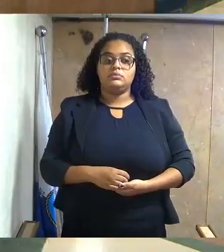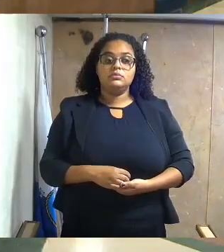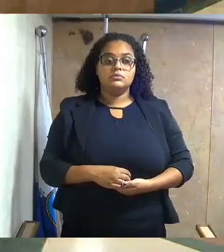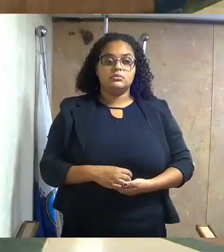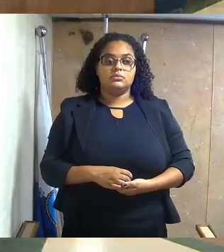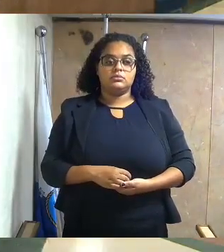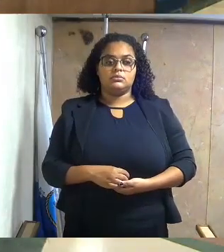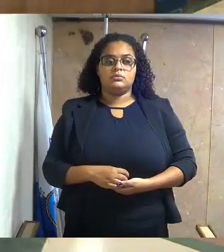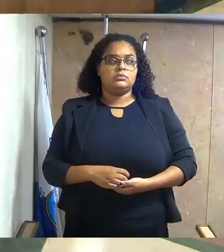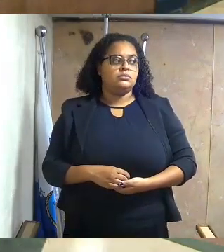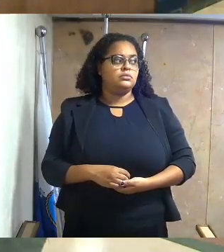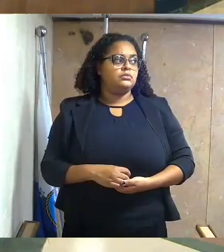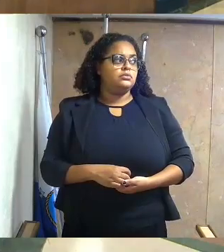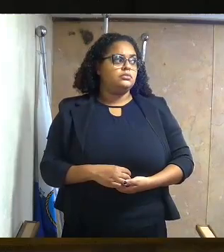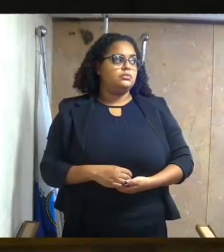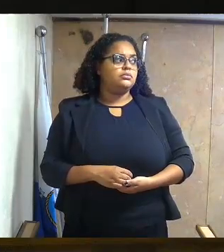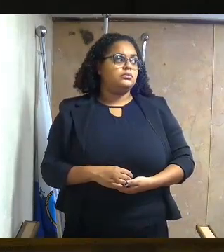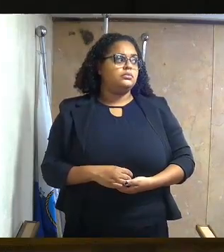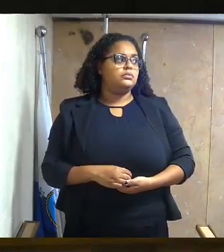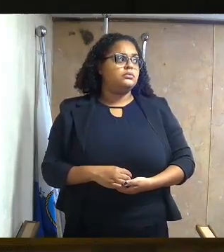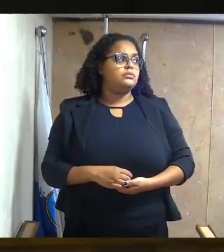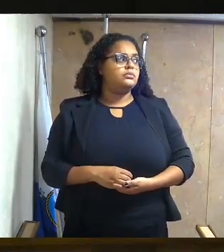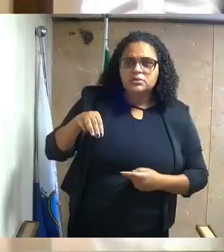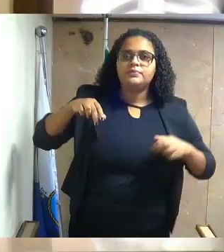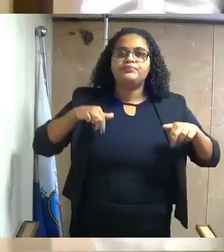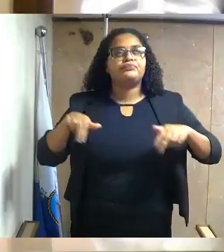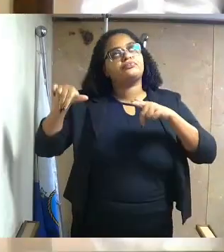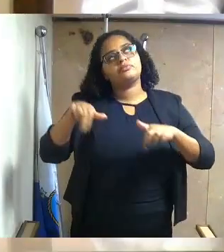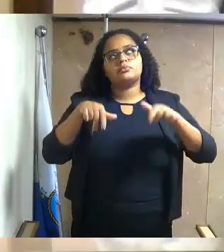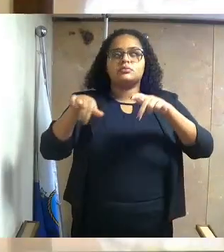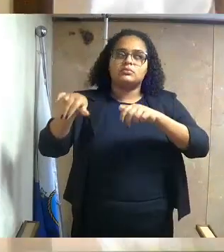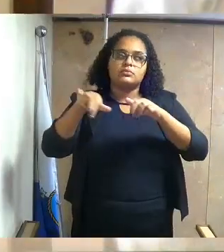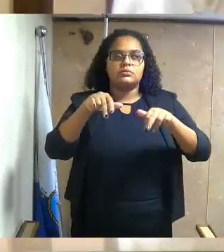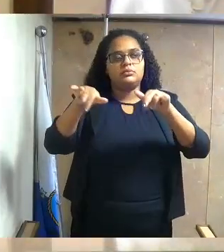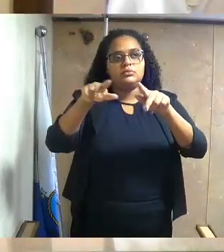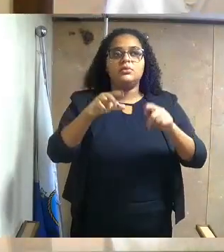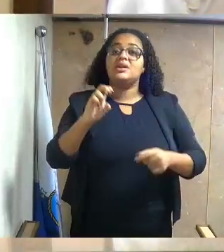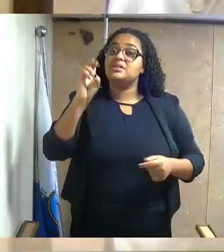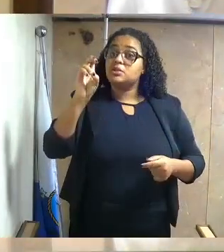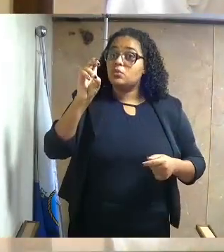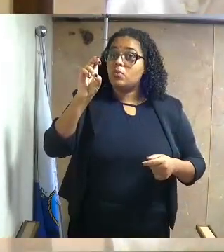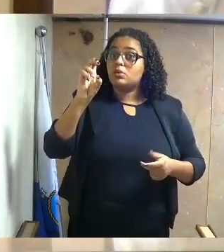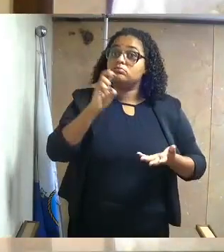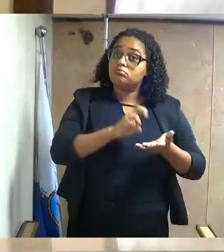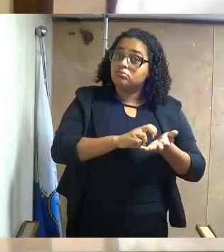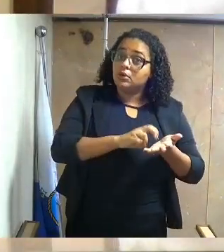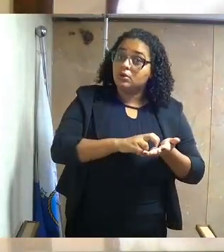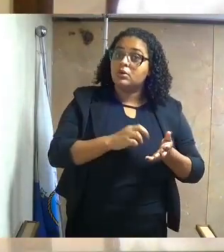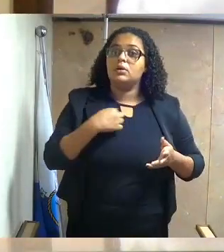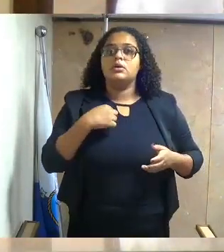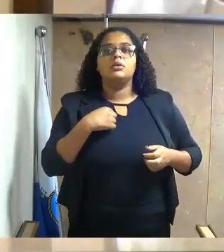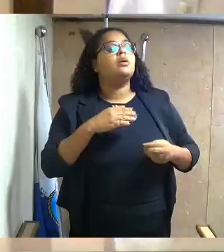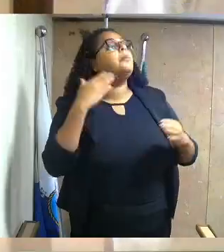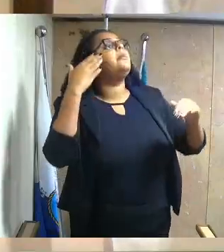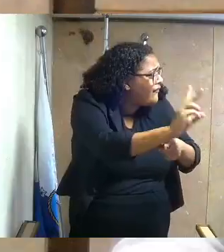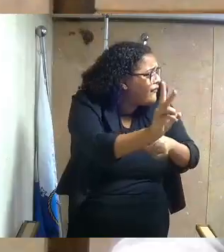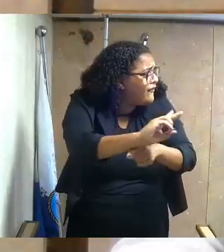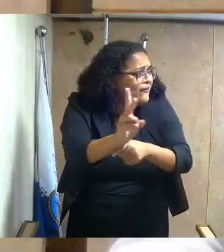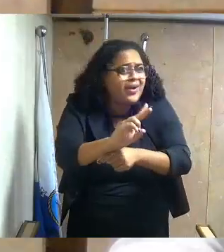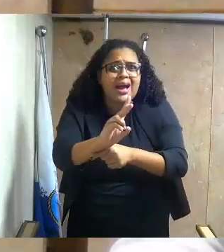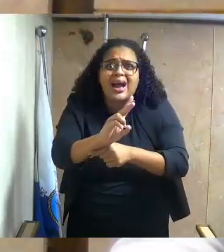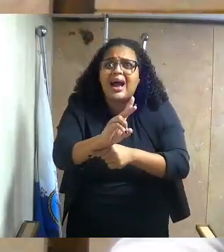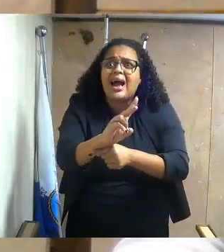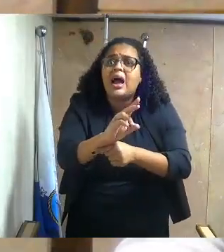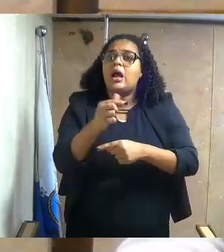o transporte público, proposta pela Comissão de Transportes, presidida pelo vereador Vitinho Grandão. Com relação aos ônibus, a